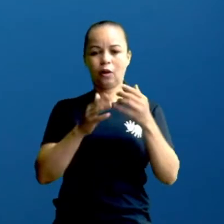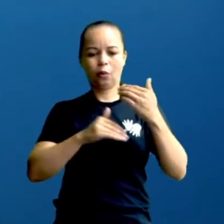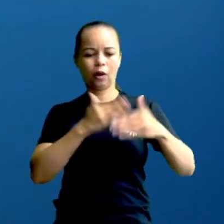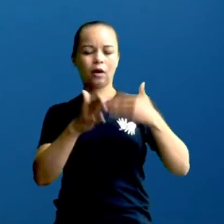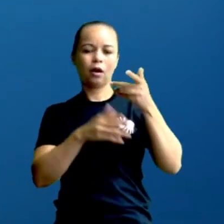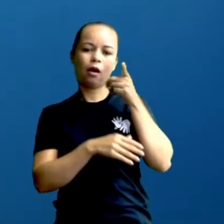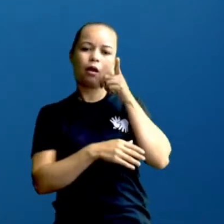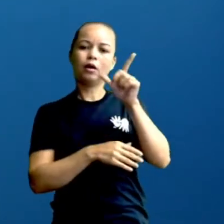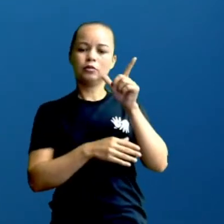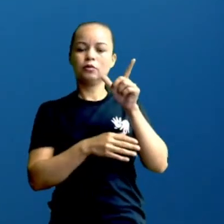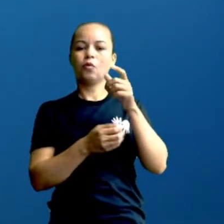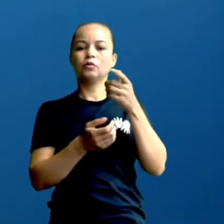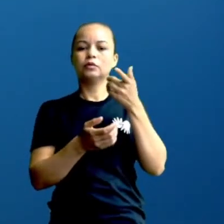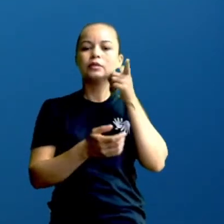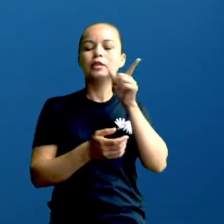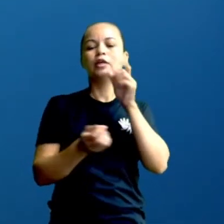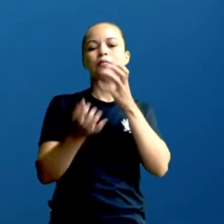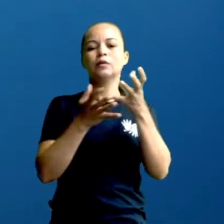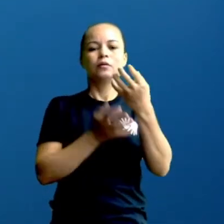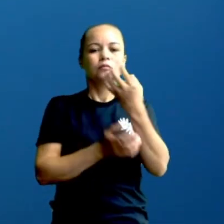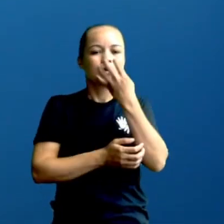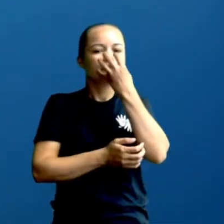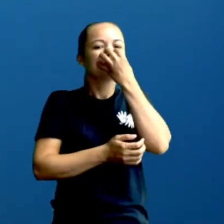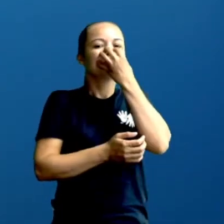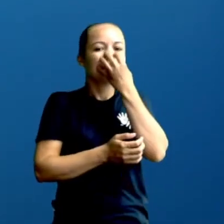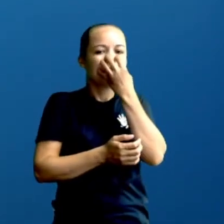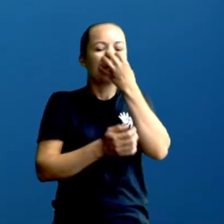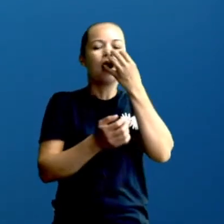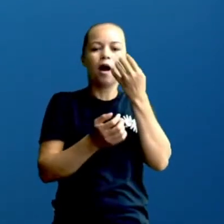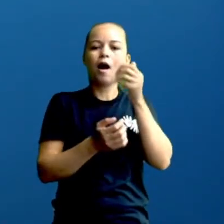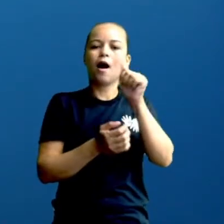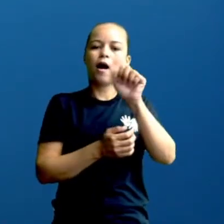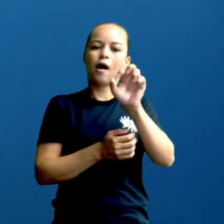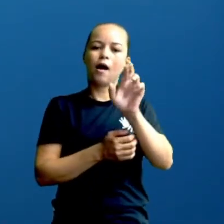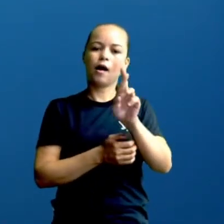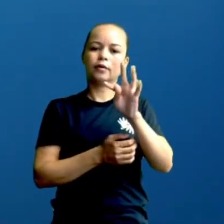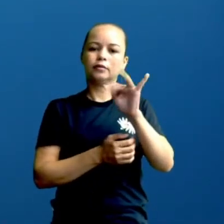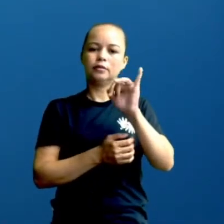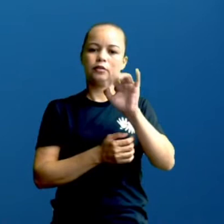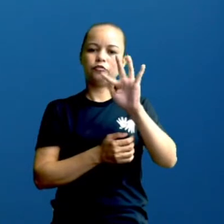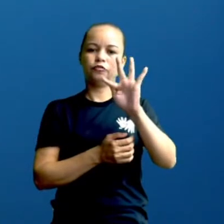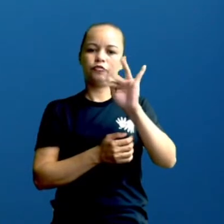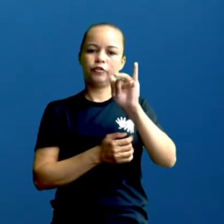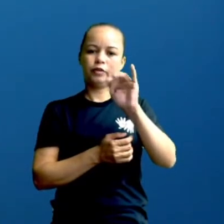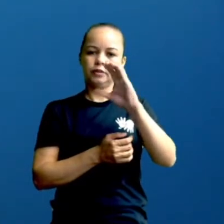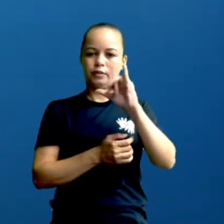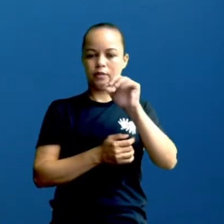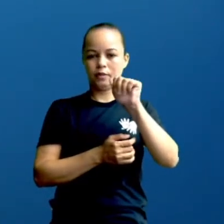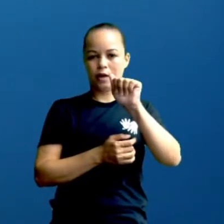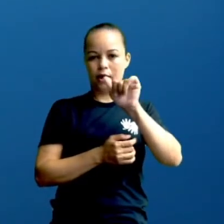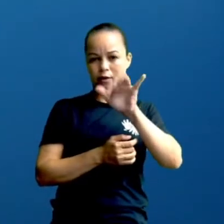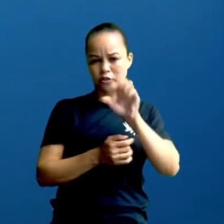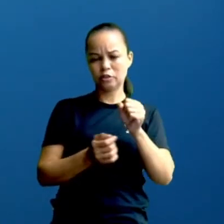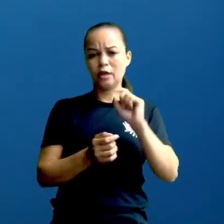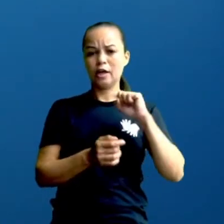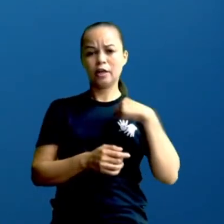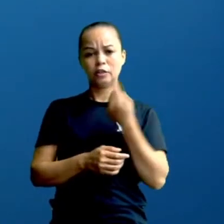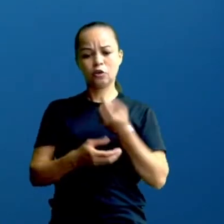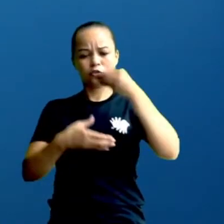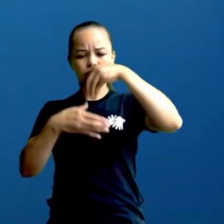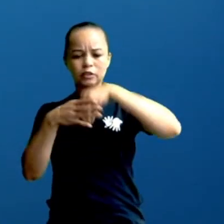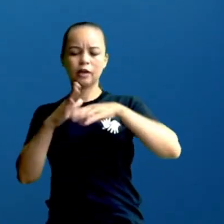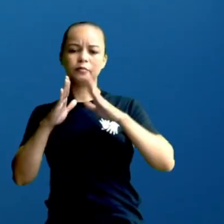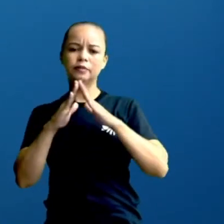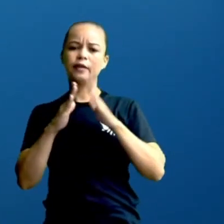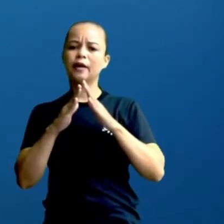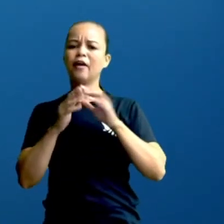por exemplo, respiradores artificiais, né, para salvar vidas. E nós que ficamos em casa, né, o